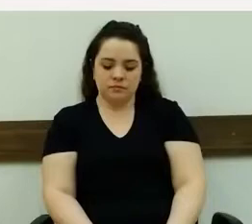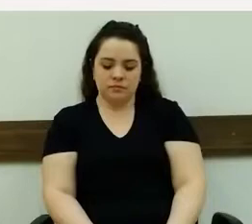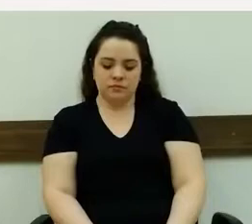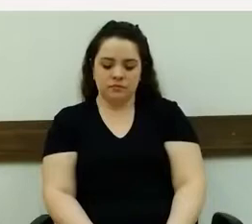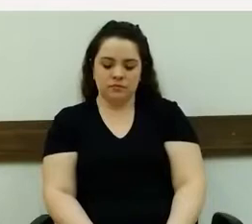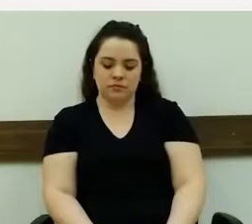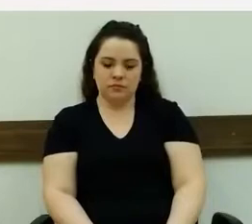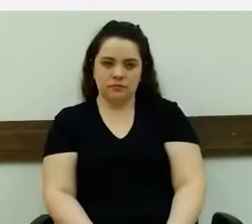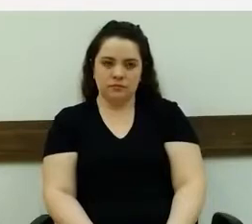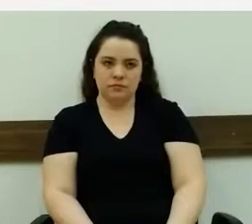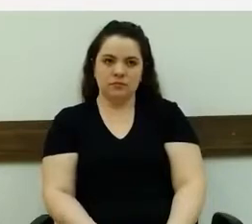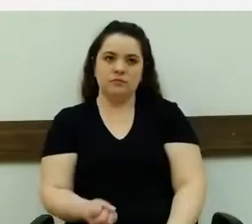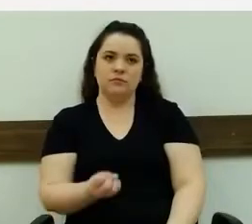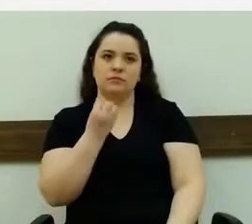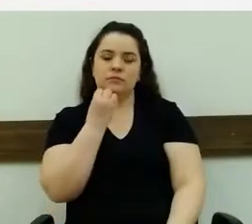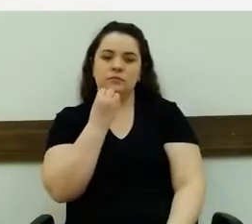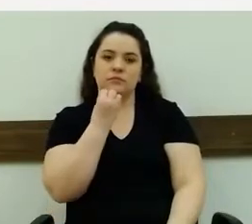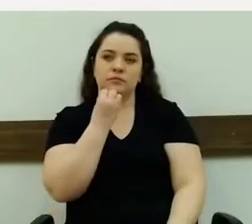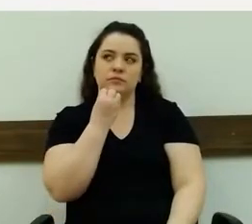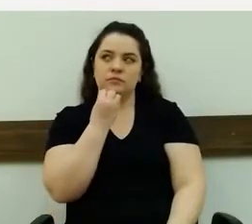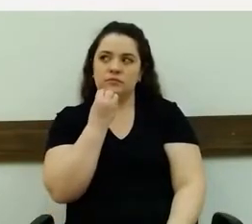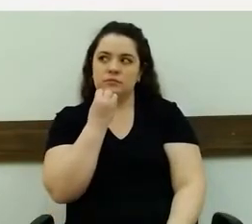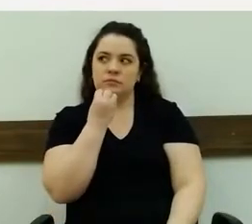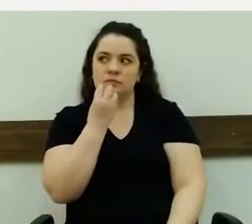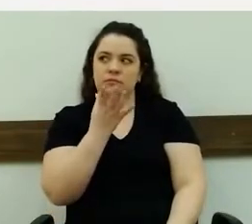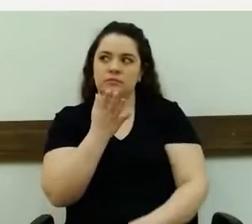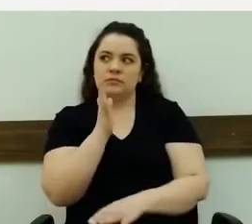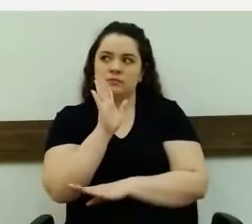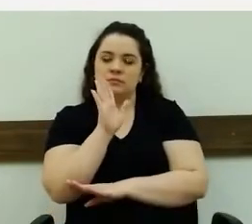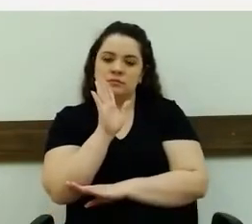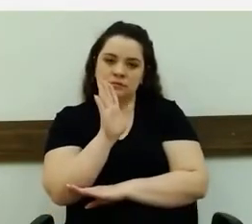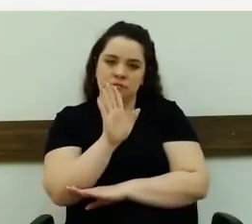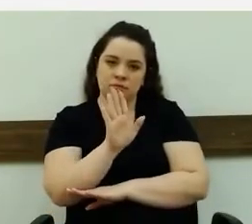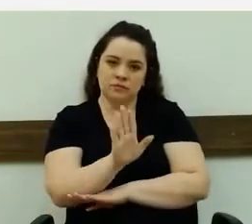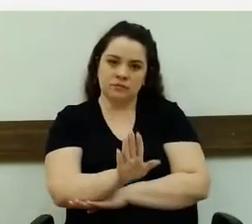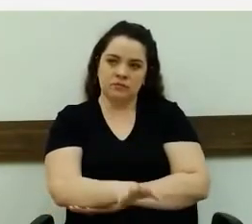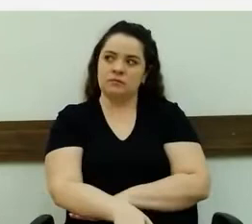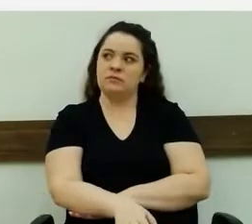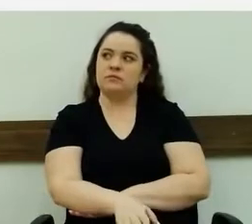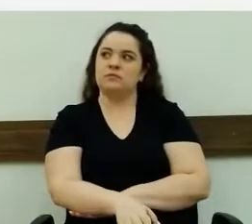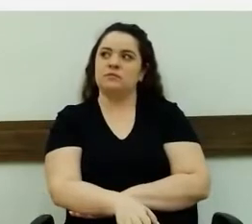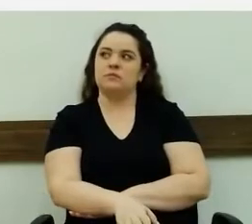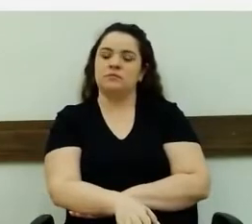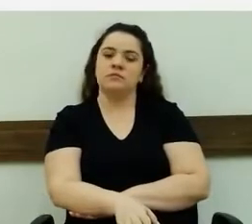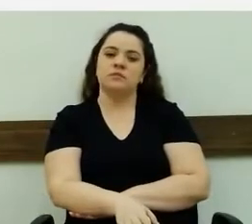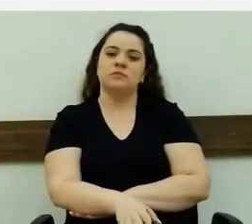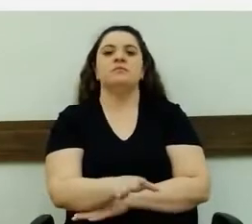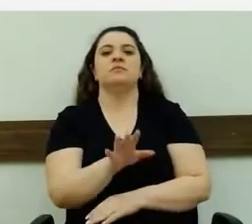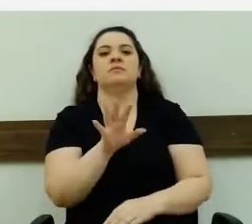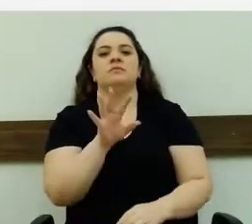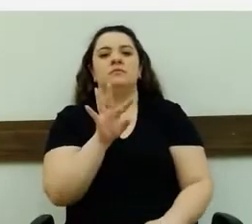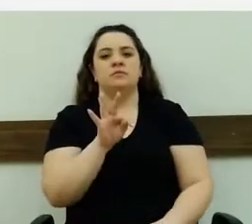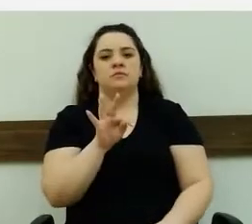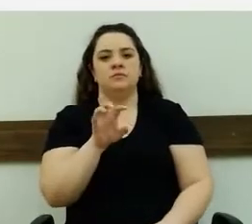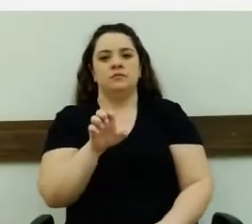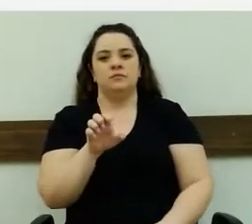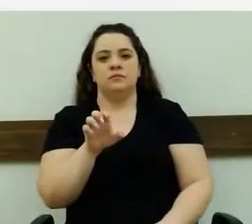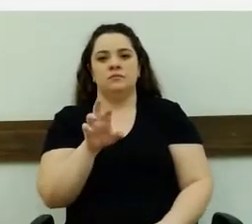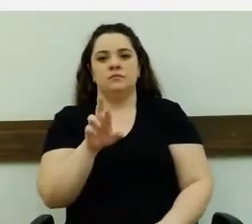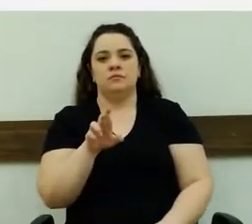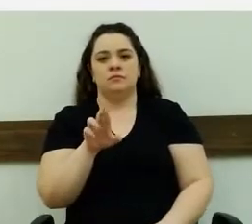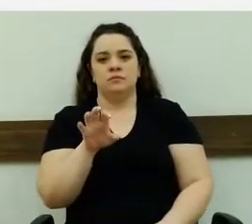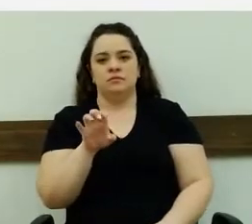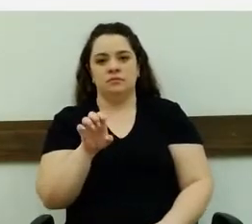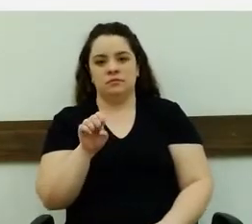Meu boa tarde à mesa diretiva, presidente Tereza Camilo, cumprimentando-a,